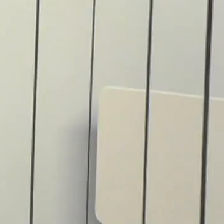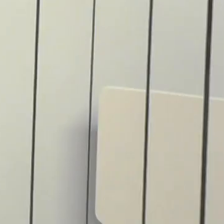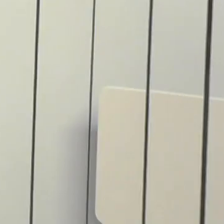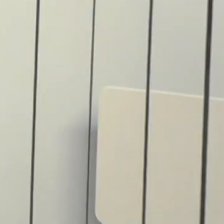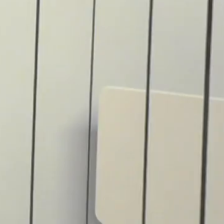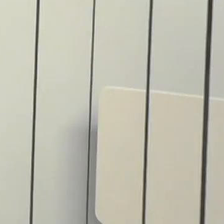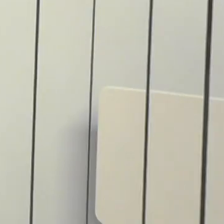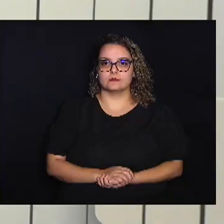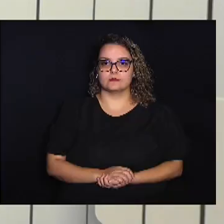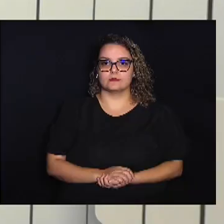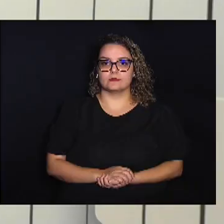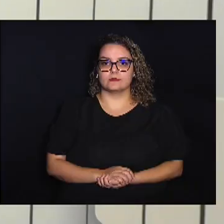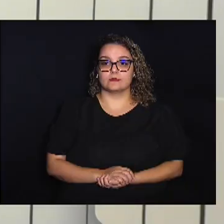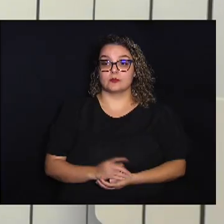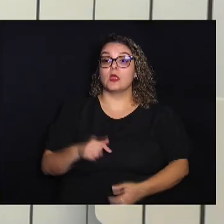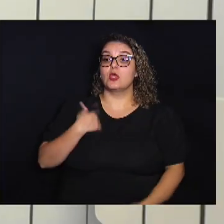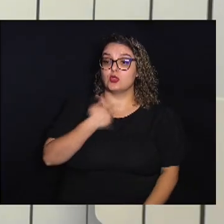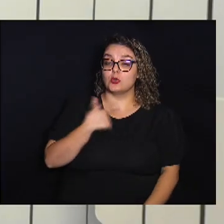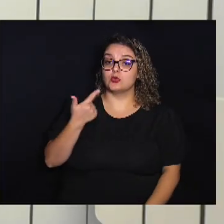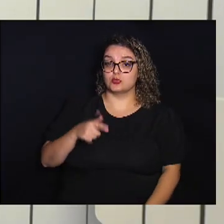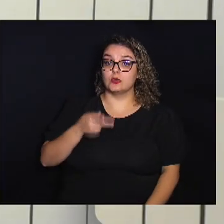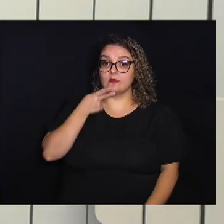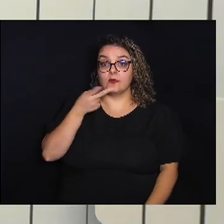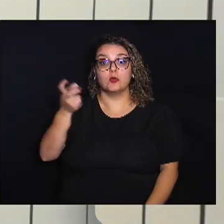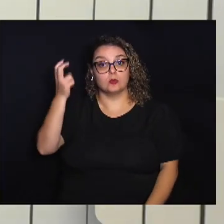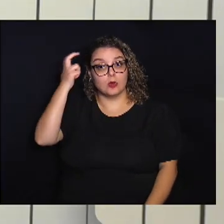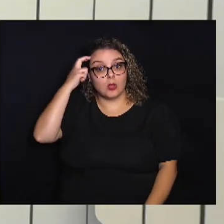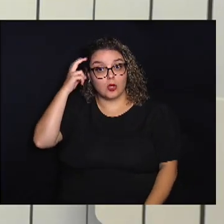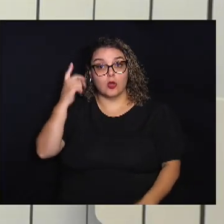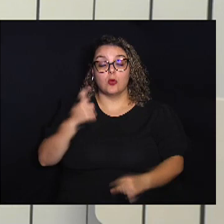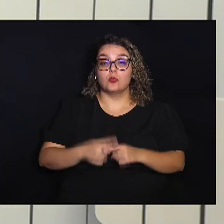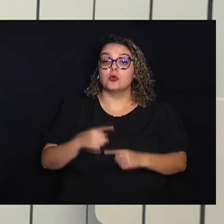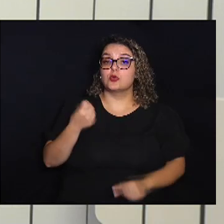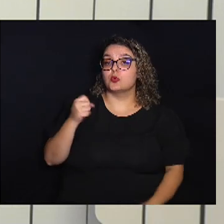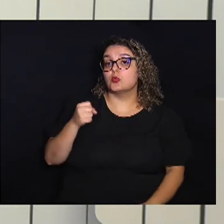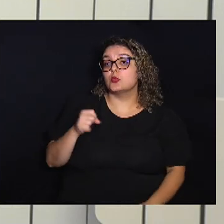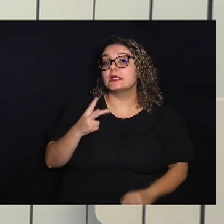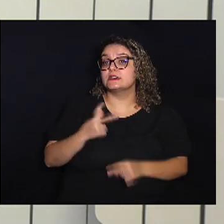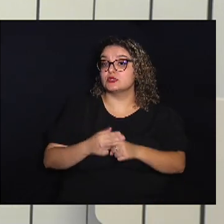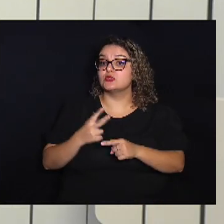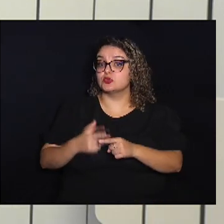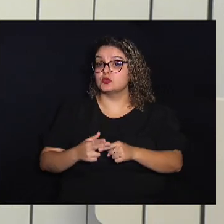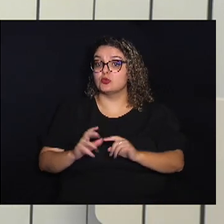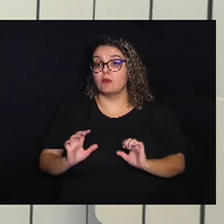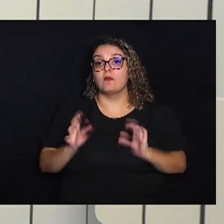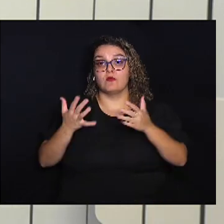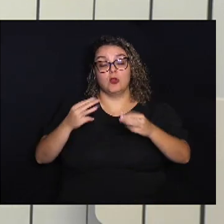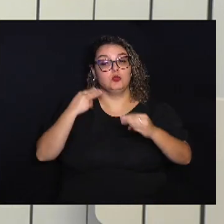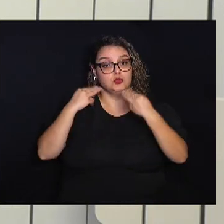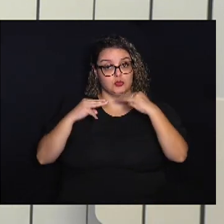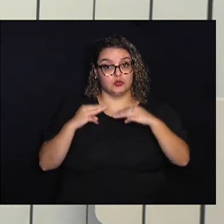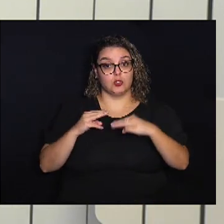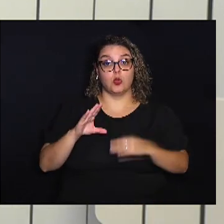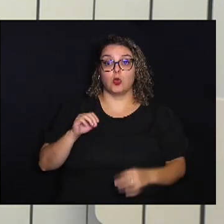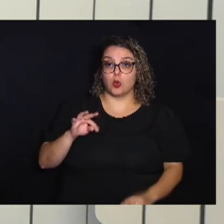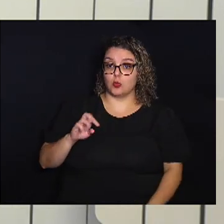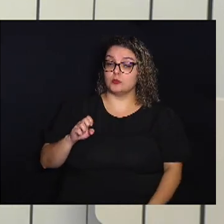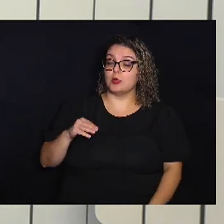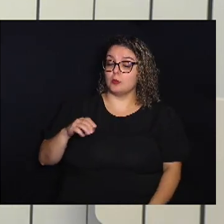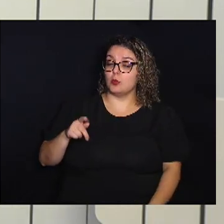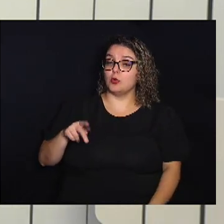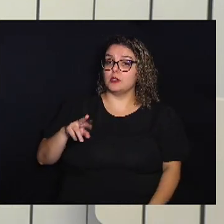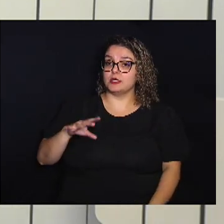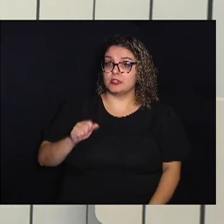E a gente segue falando Sobre cultura Porque a oitava edição Do Festival de Música Contemporânea Brasileira